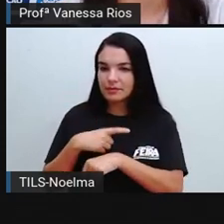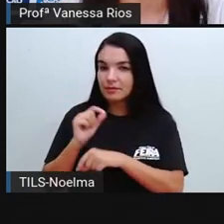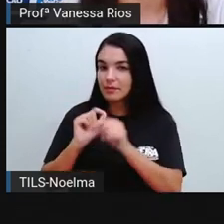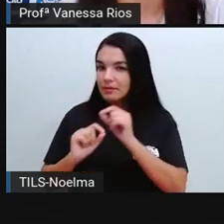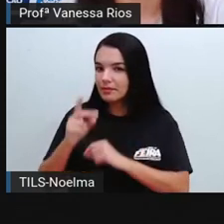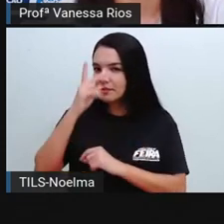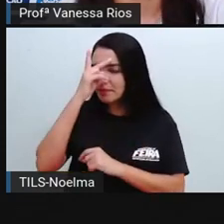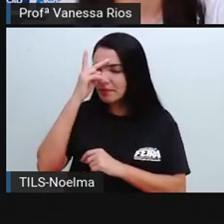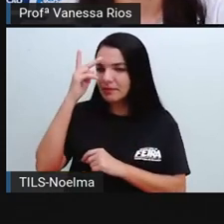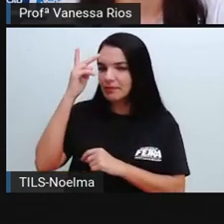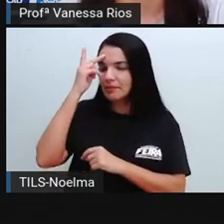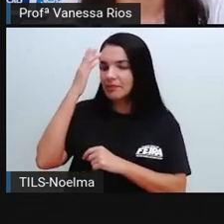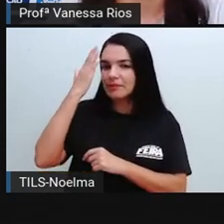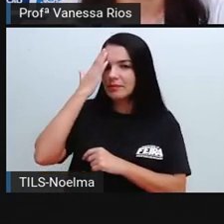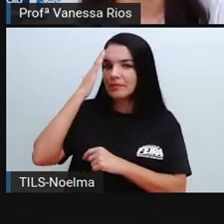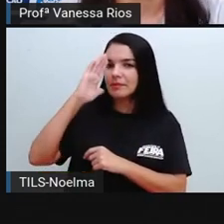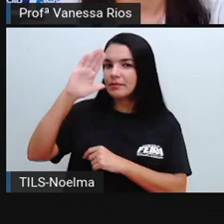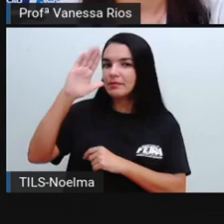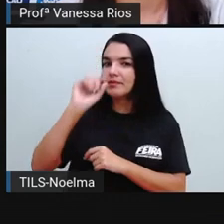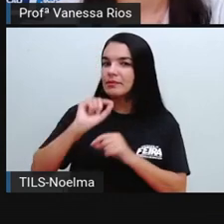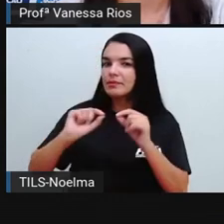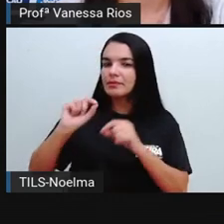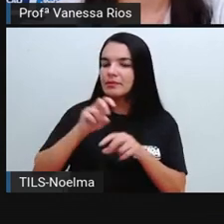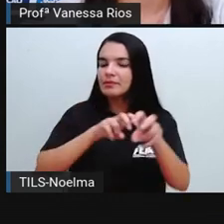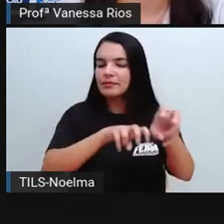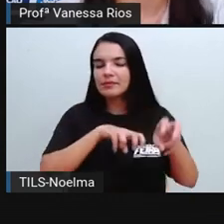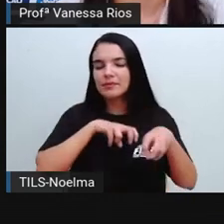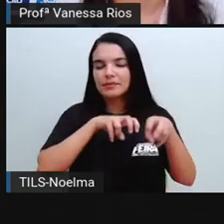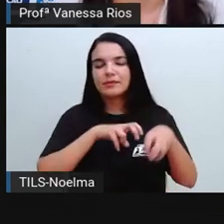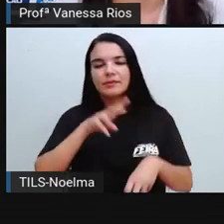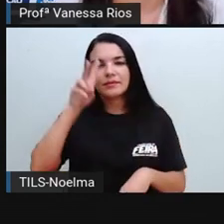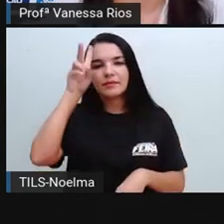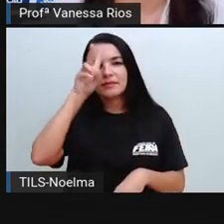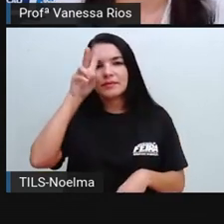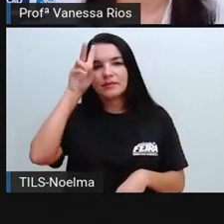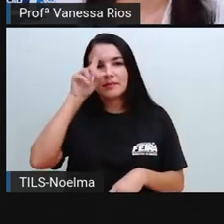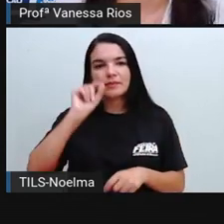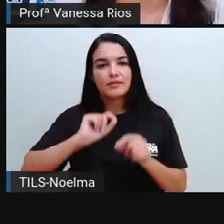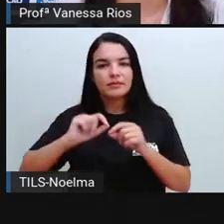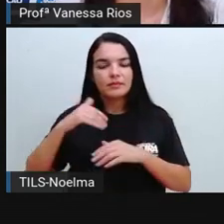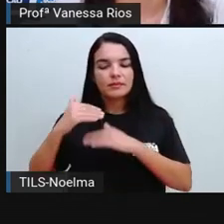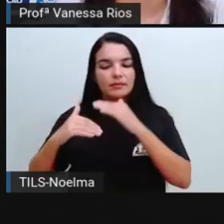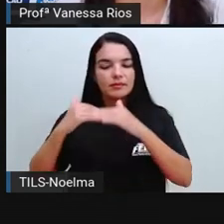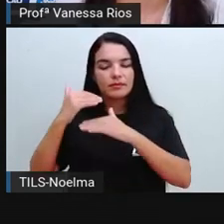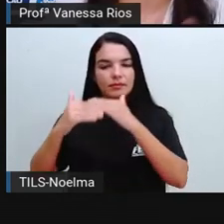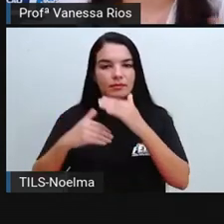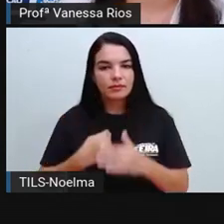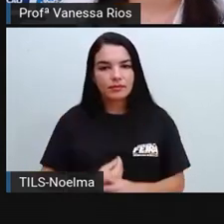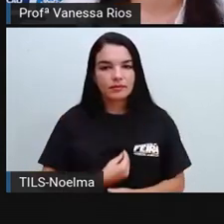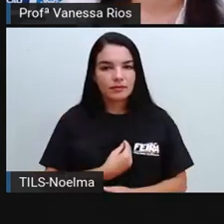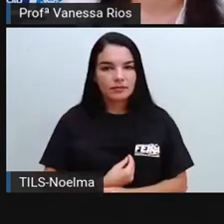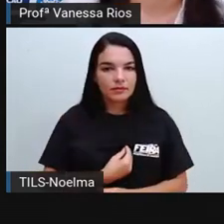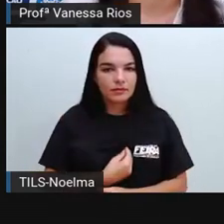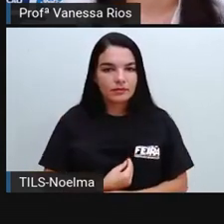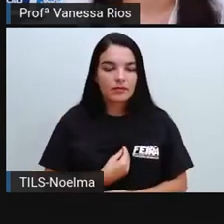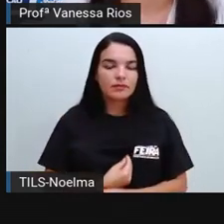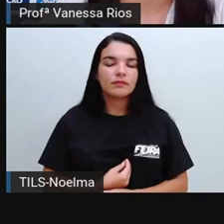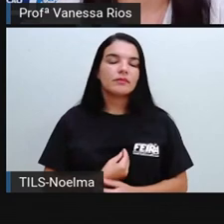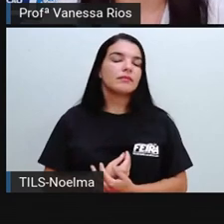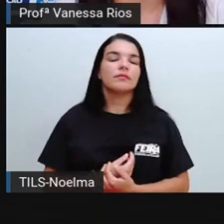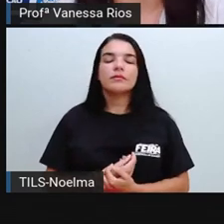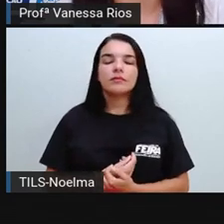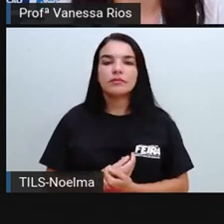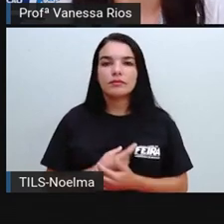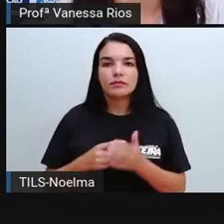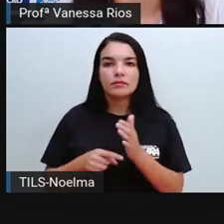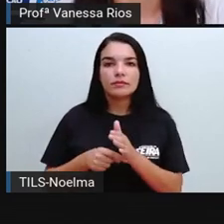principal nesse processo da agricultura, lembrando de todo o processo vivido pelos primeiros agricultores e os